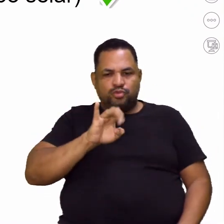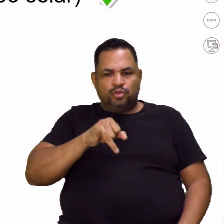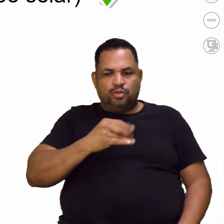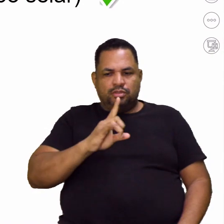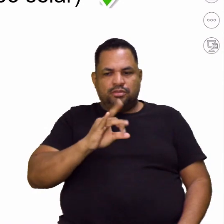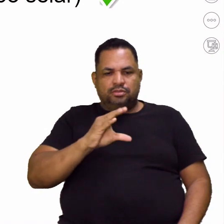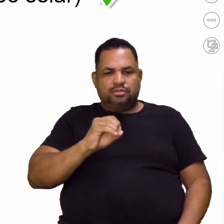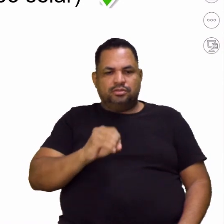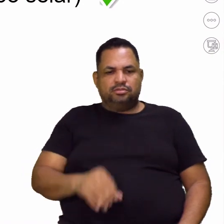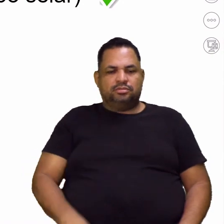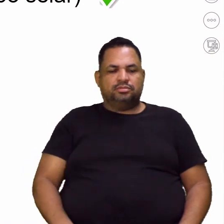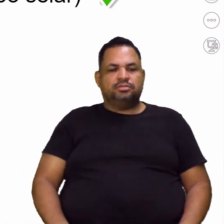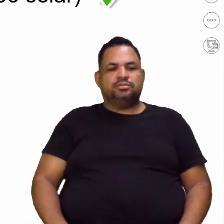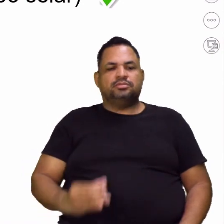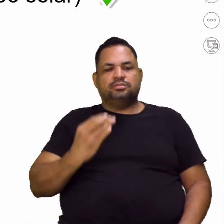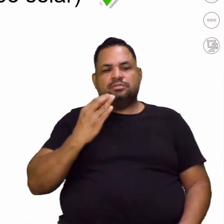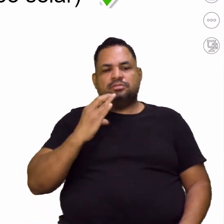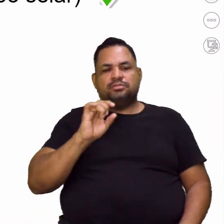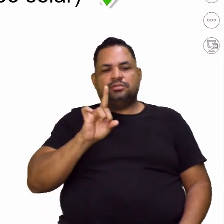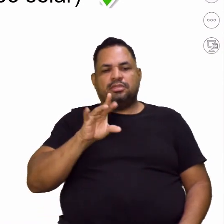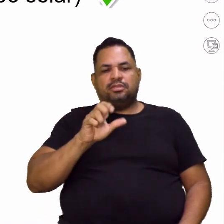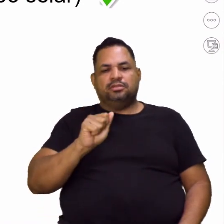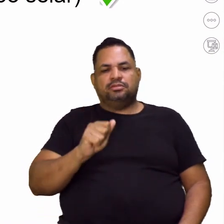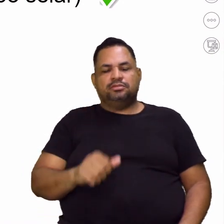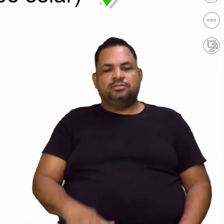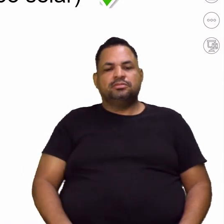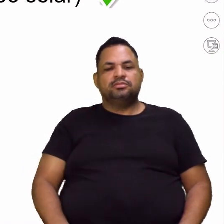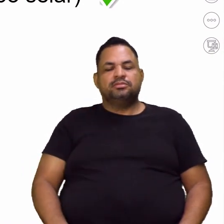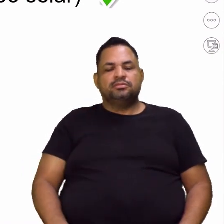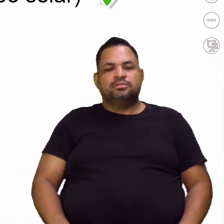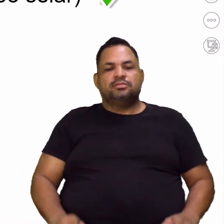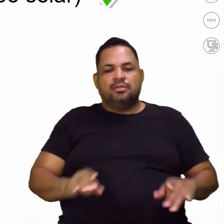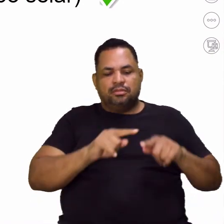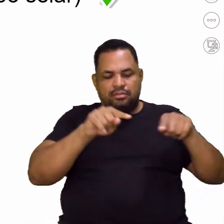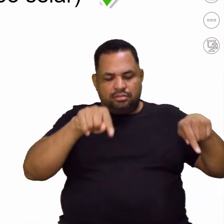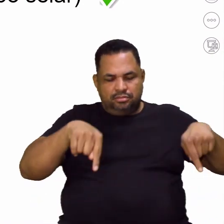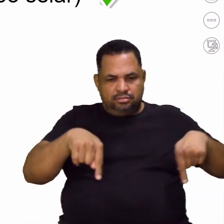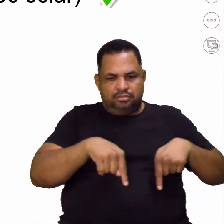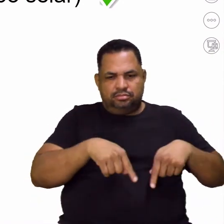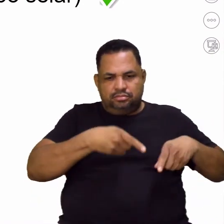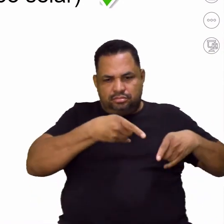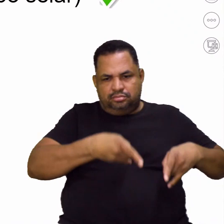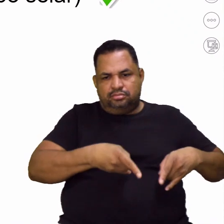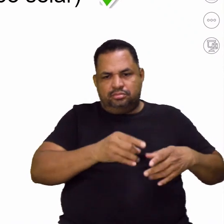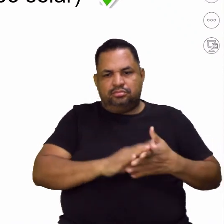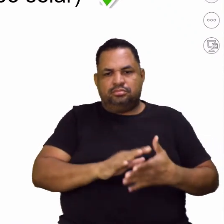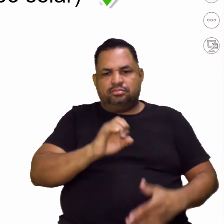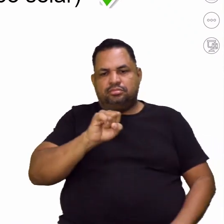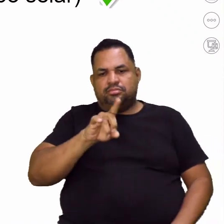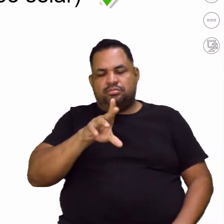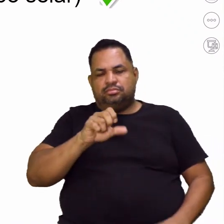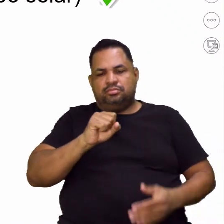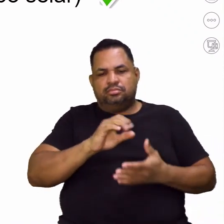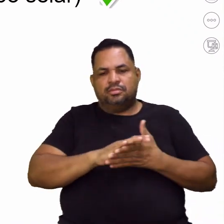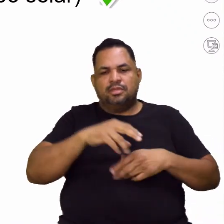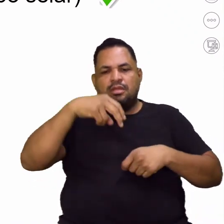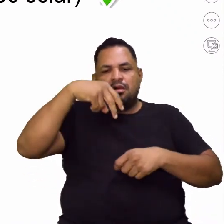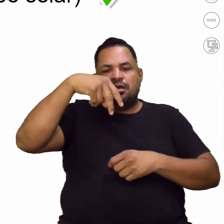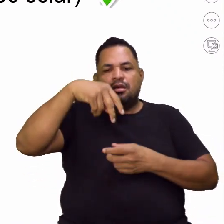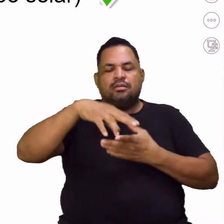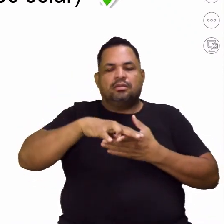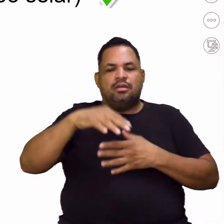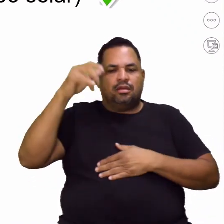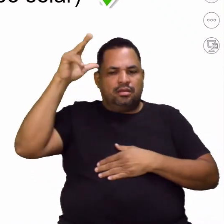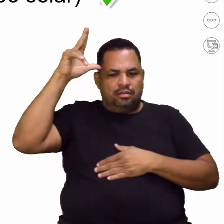A cela. Onde fica lá o preso? Pequeno quarto. Sela. De... De